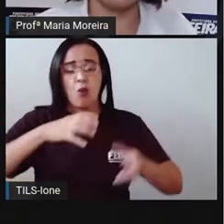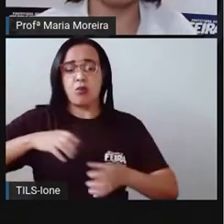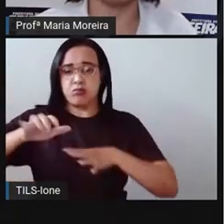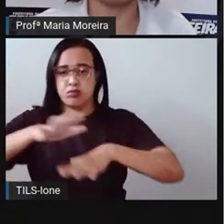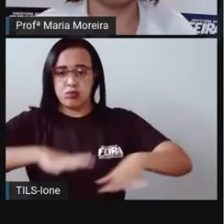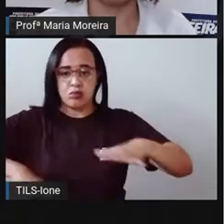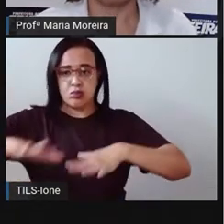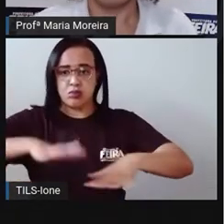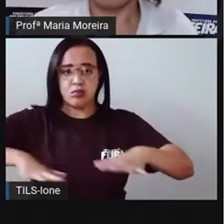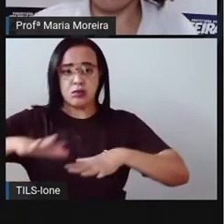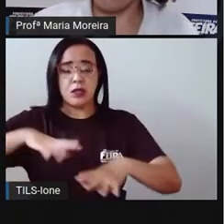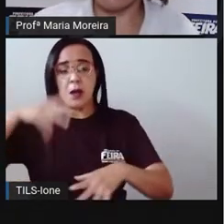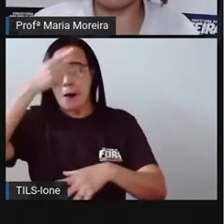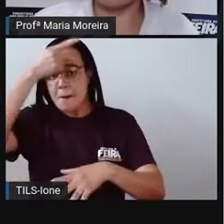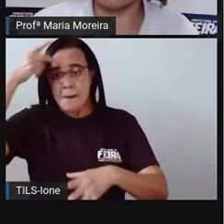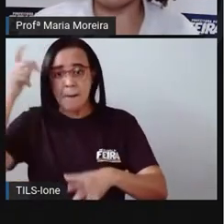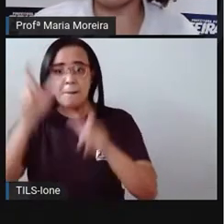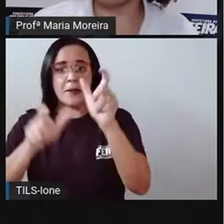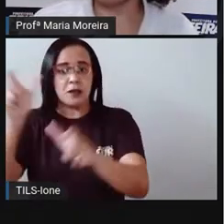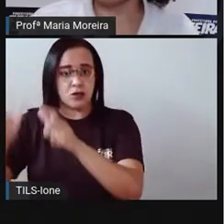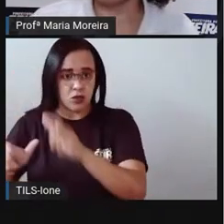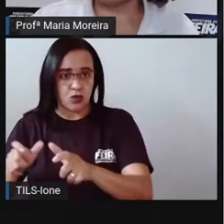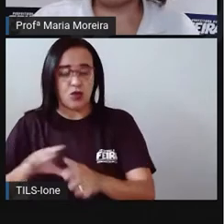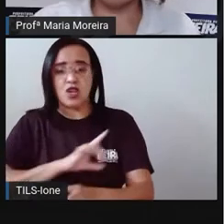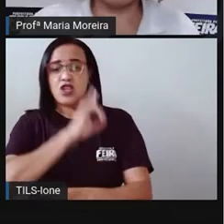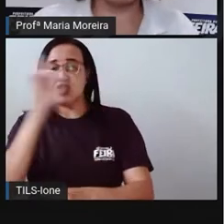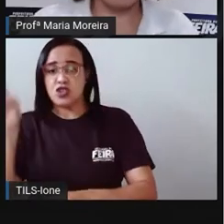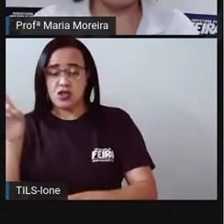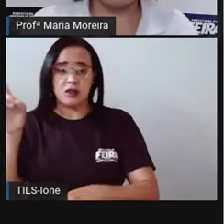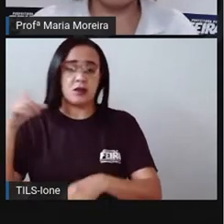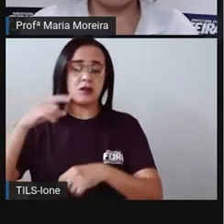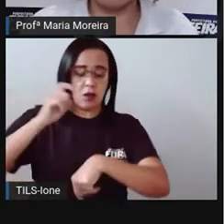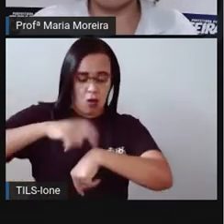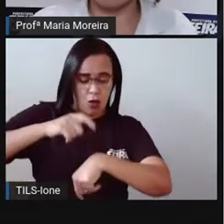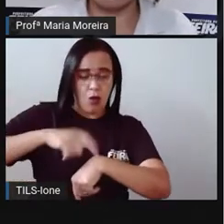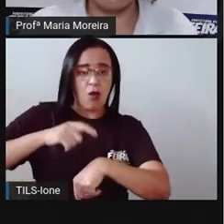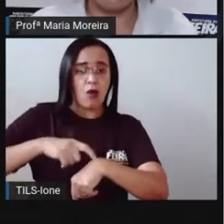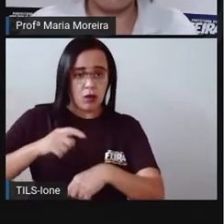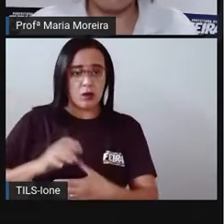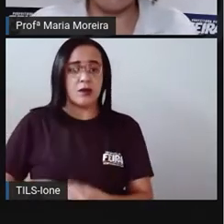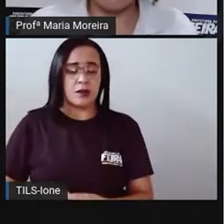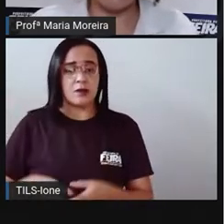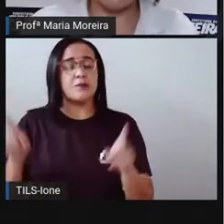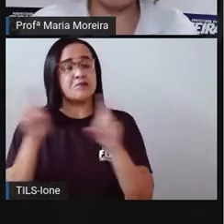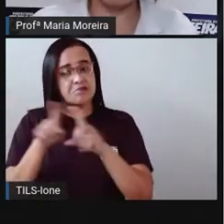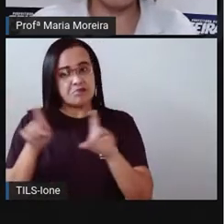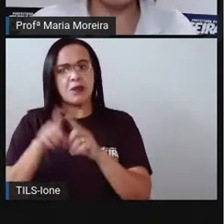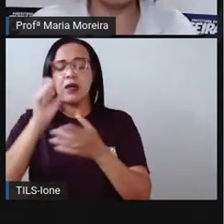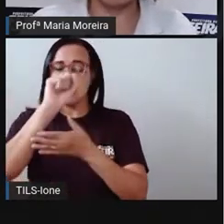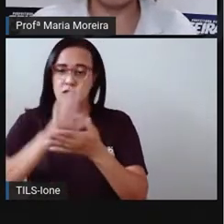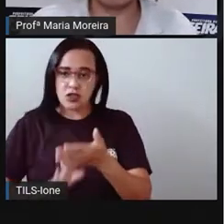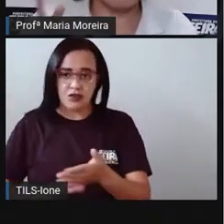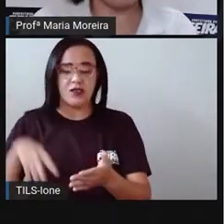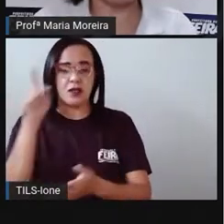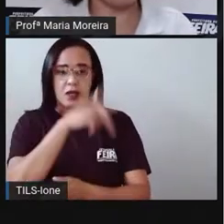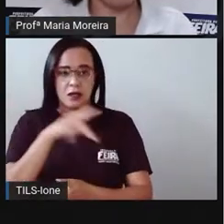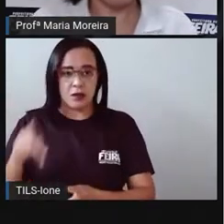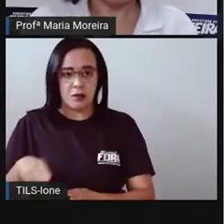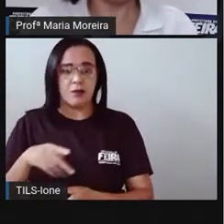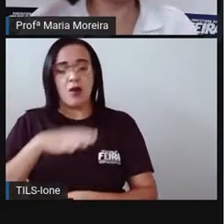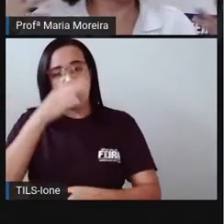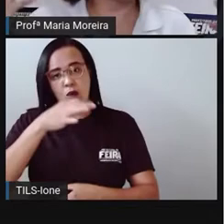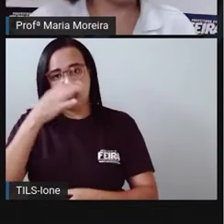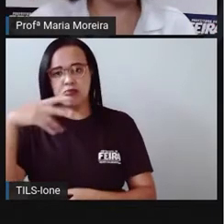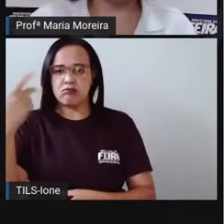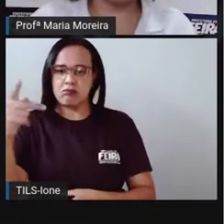de dia e de horas, né? Então, inclusive, vale aí o exercício que a gente, que a Pró já sugeriu, da gente imaginar